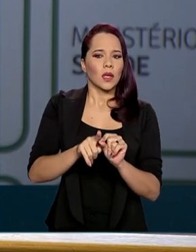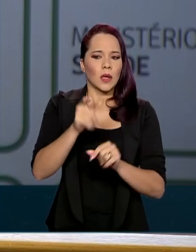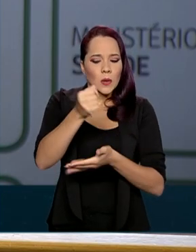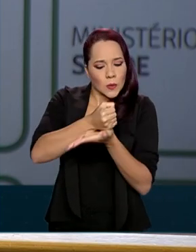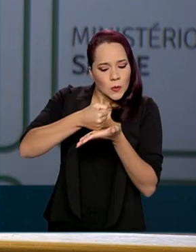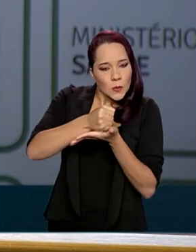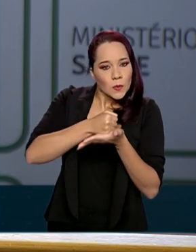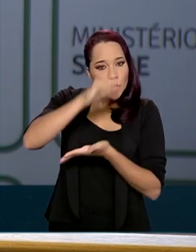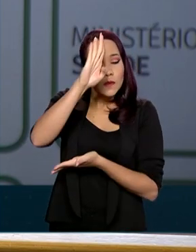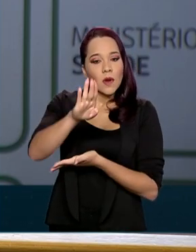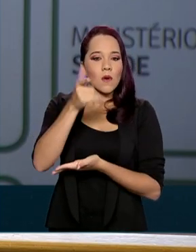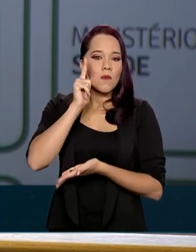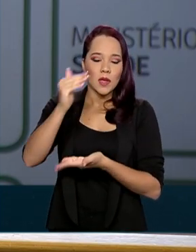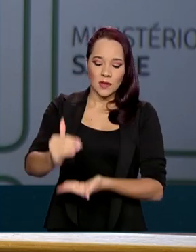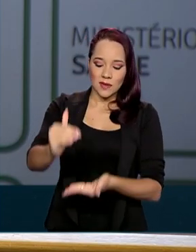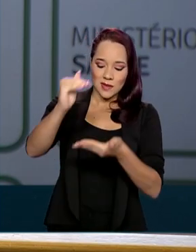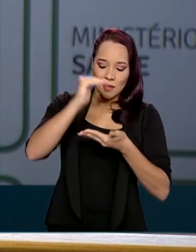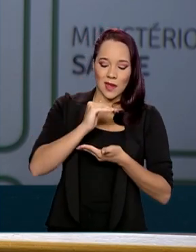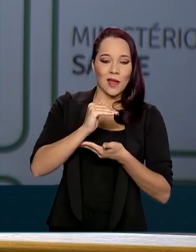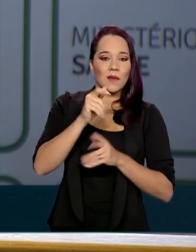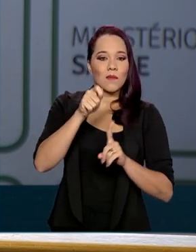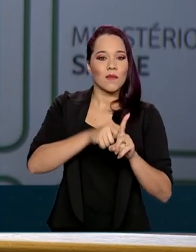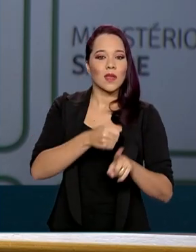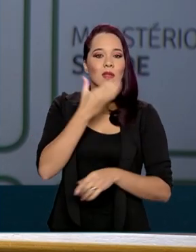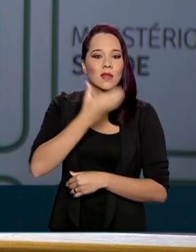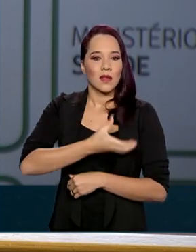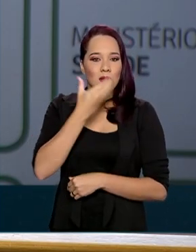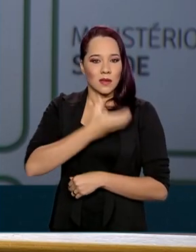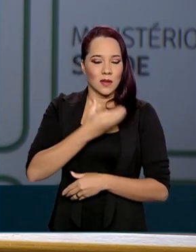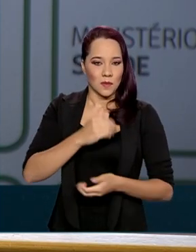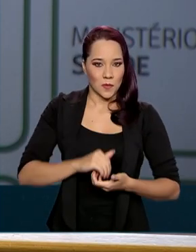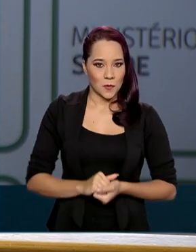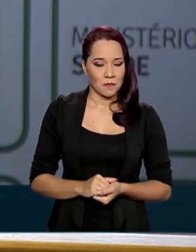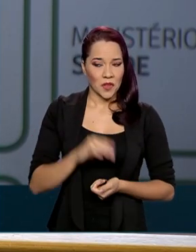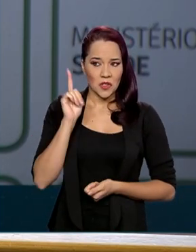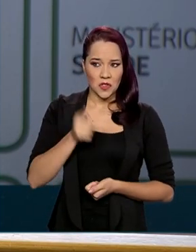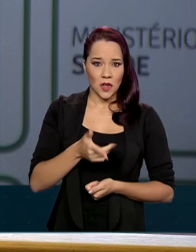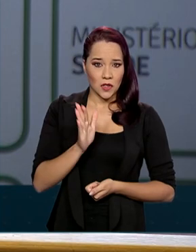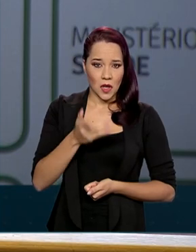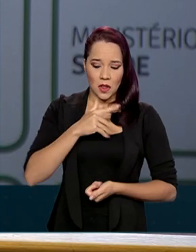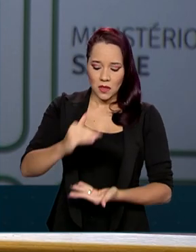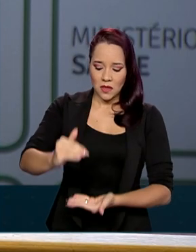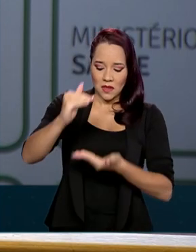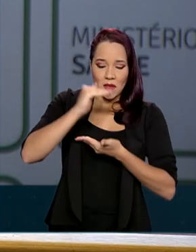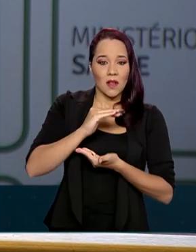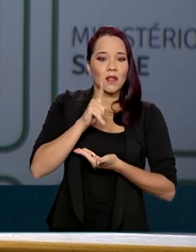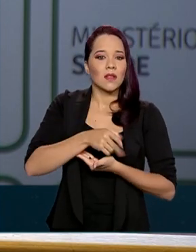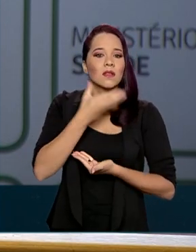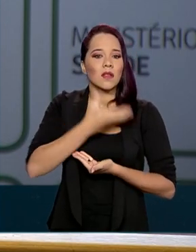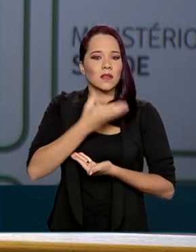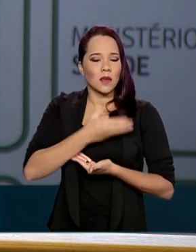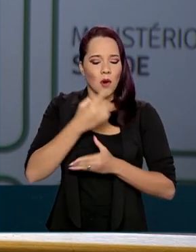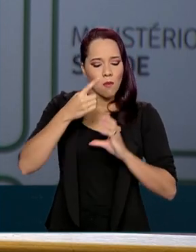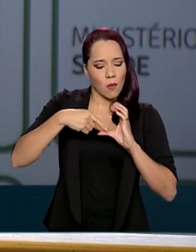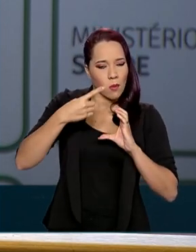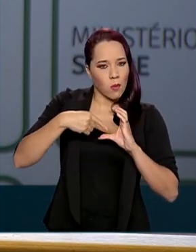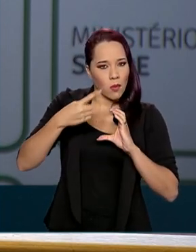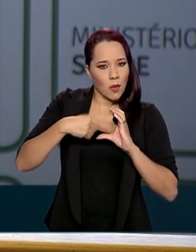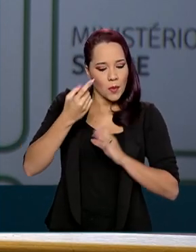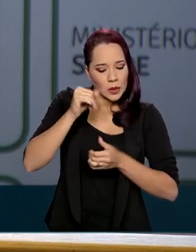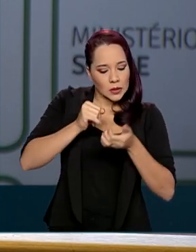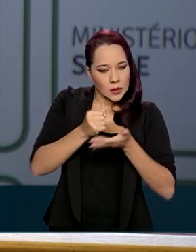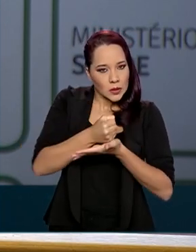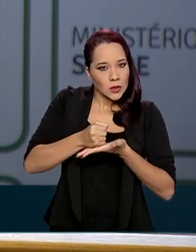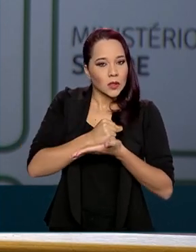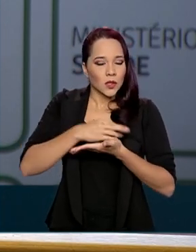comece a ser entregue a partir de dezembro. E, uma vez entregue a partir de dezembro, ele seja processado e